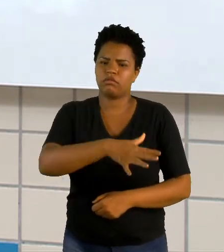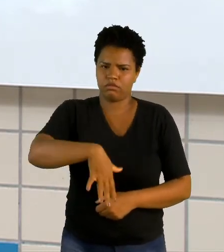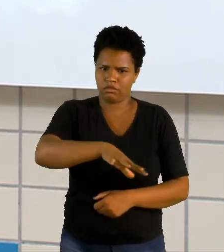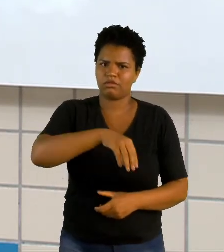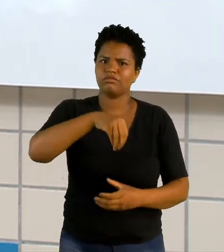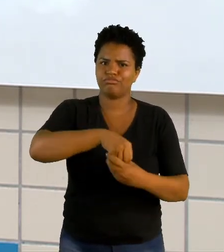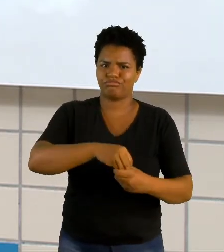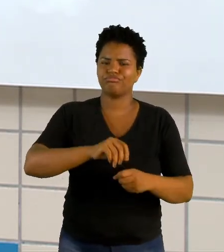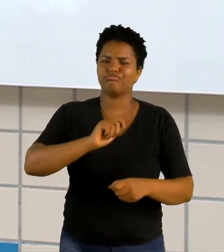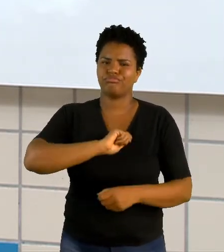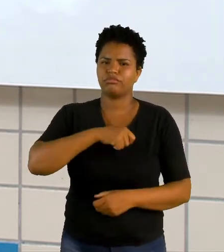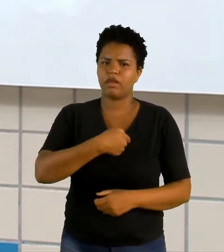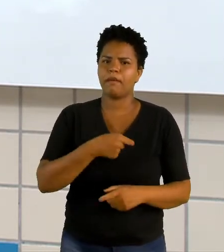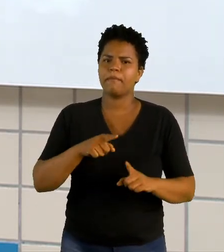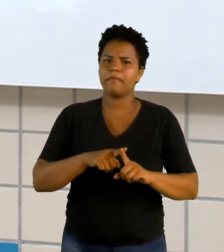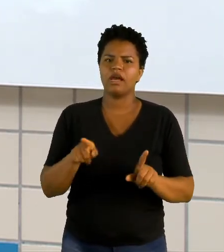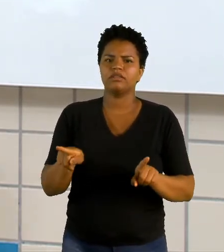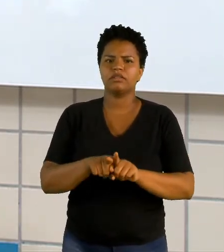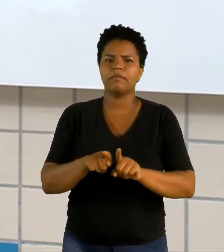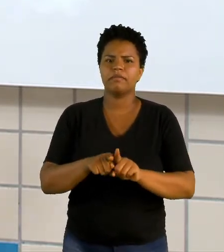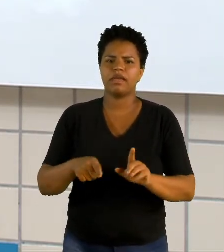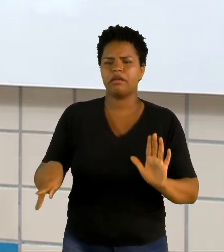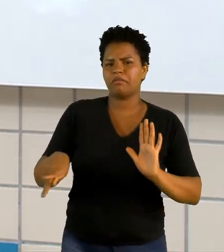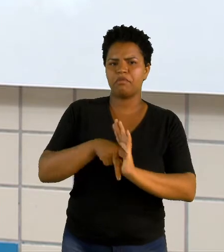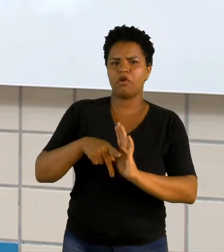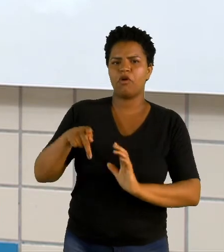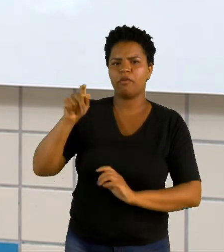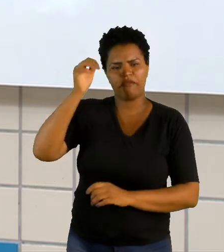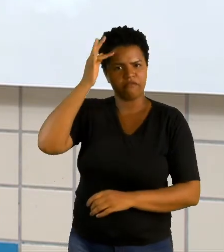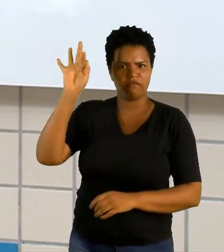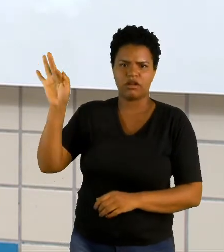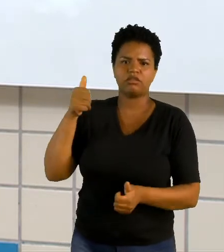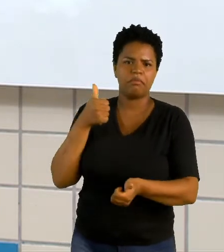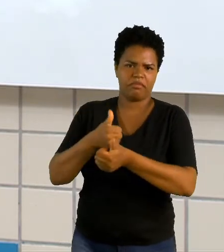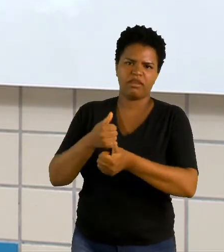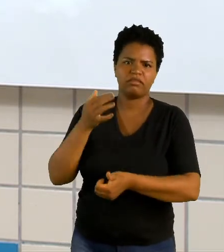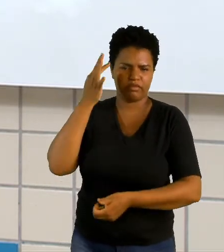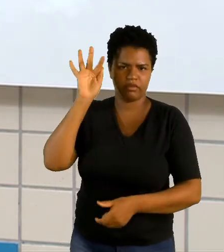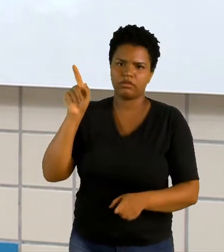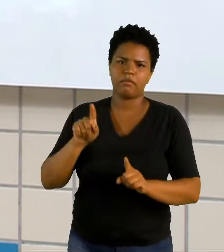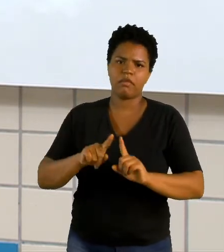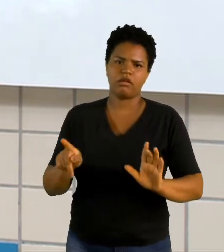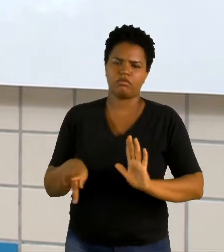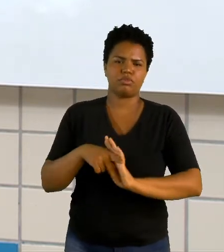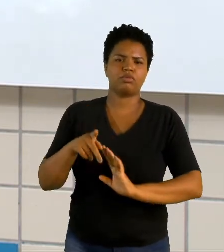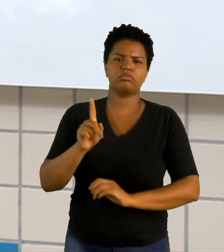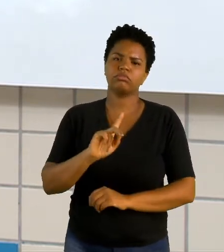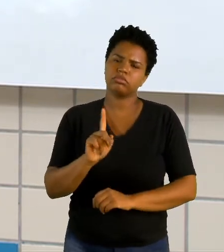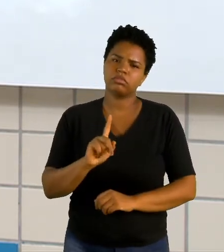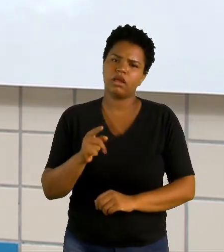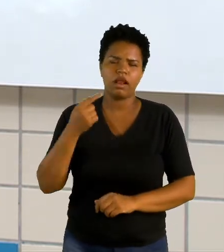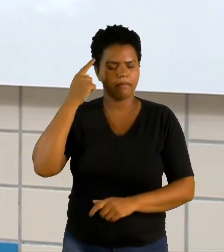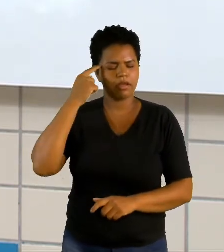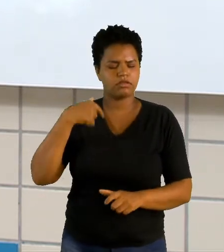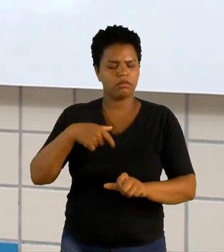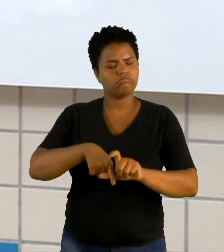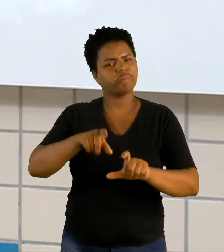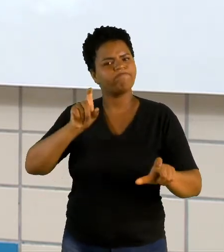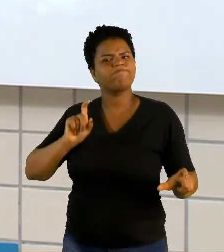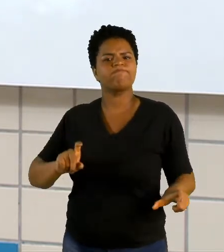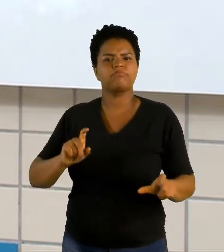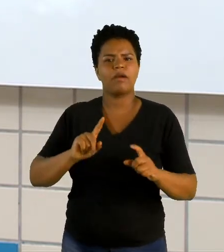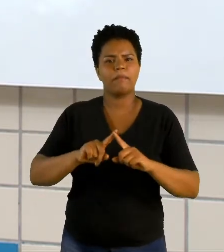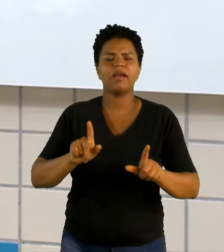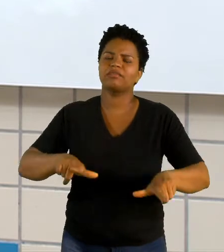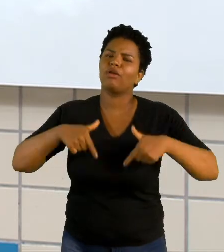e não se identifica enquanto pertencente à França. Eles também estão próximos à França. Eles se identificam como um país independente, mas ainda assim eles